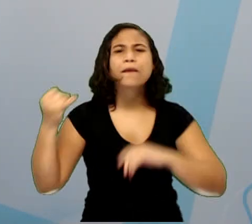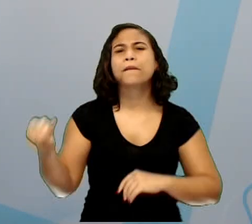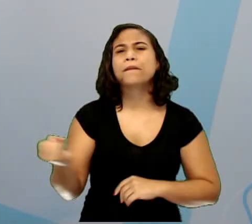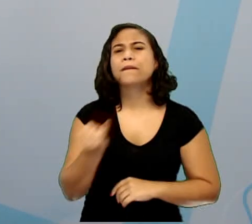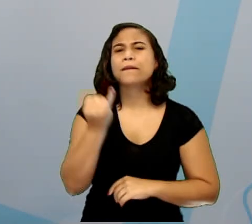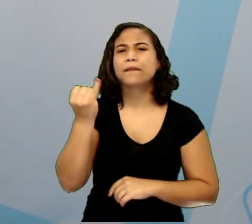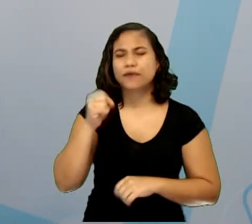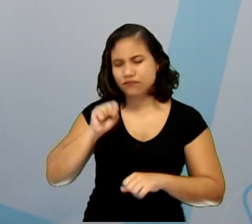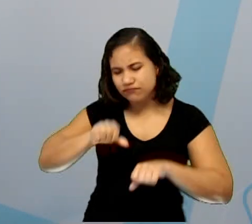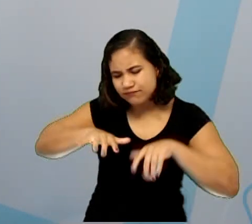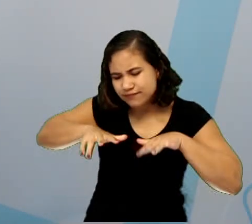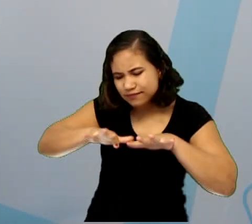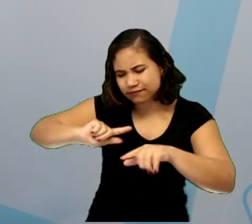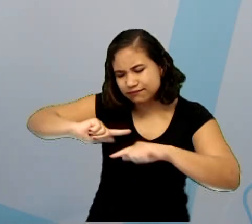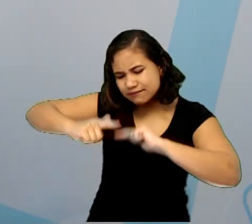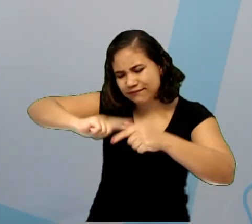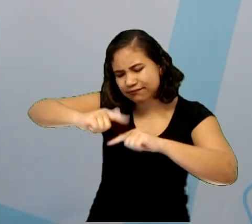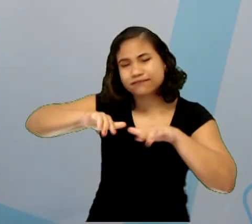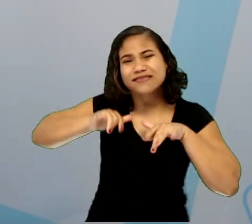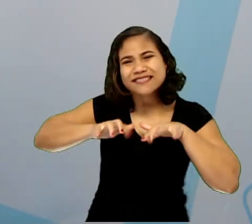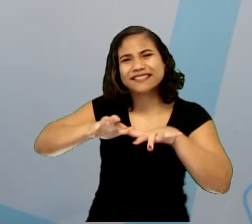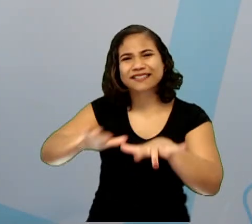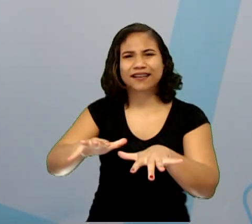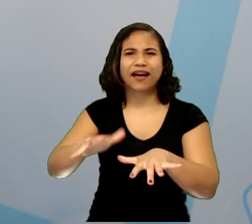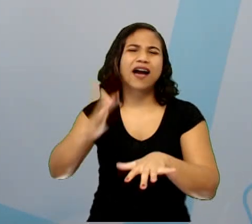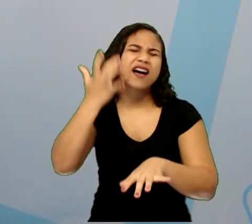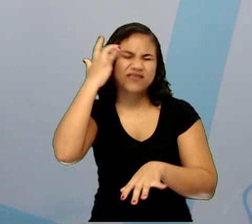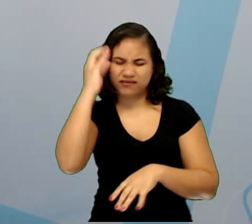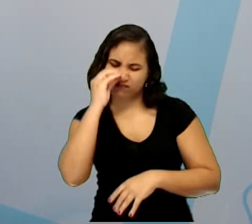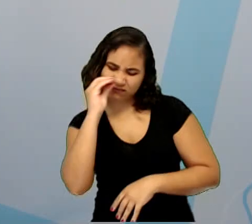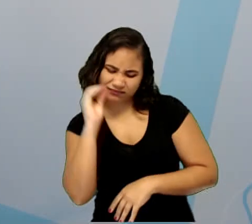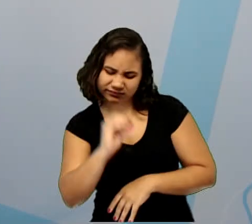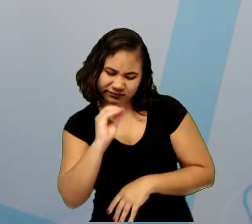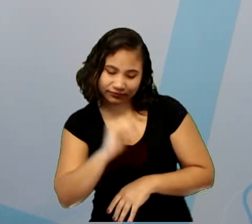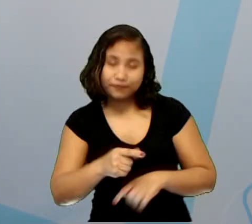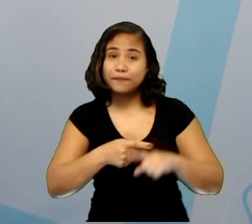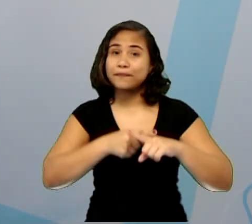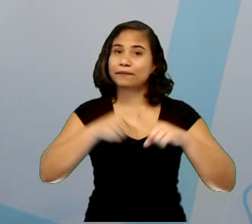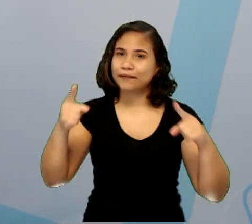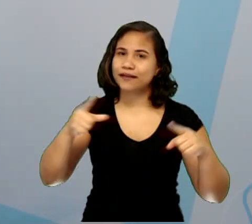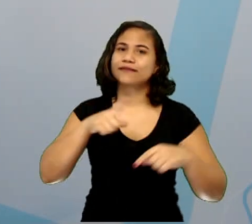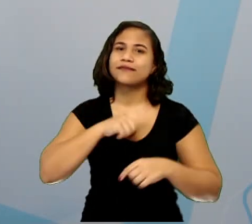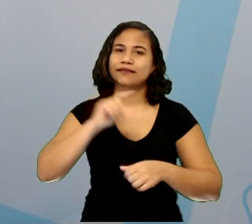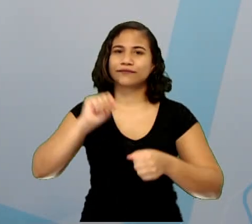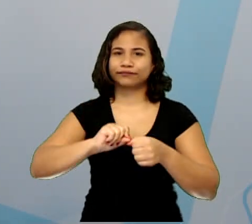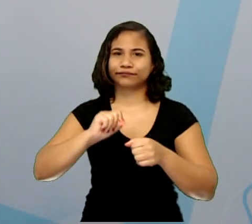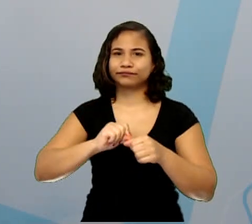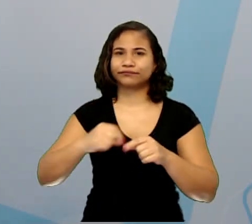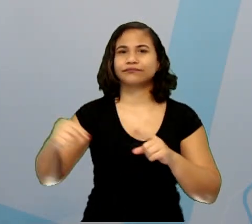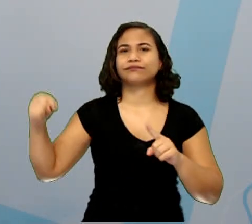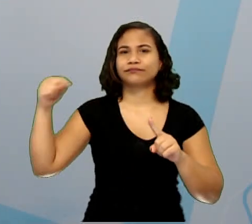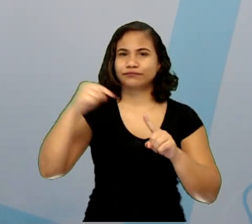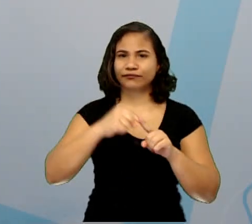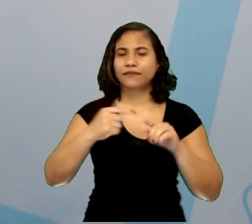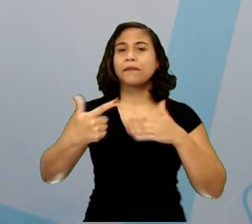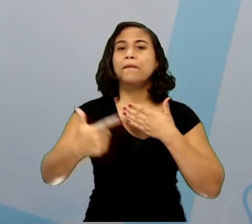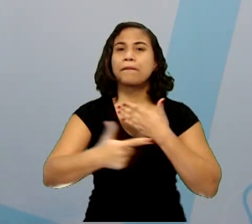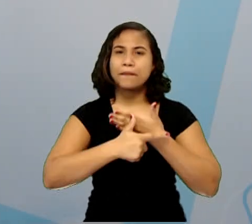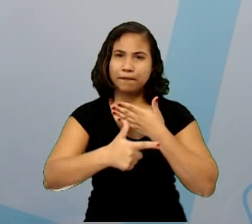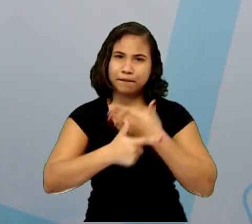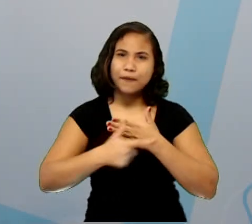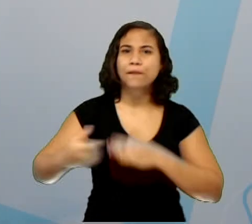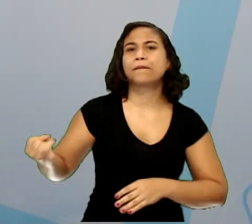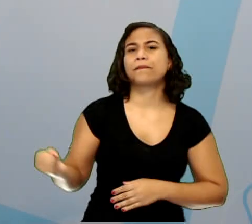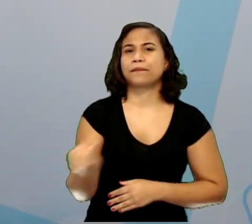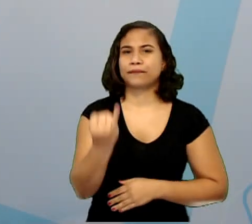seres microscópicos que, muitas vezes, nós desprezamos, mas eles exercem uma função muito importante para